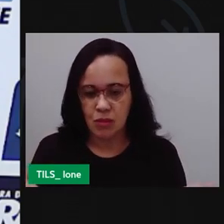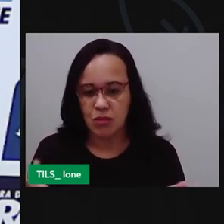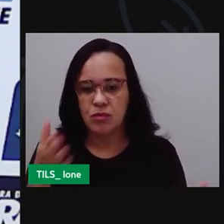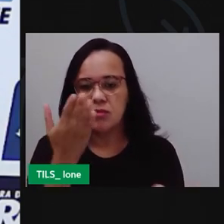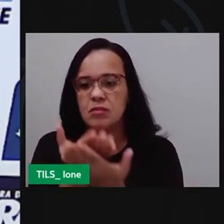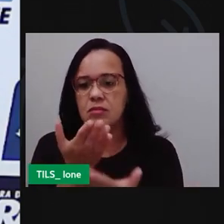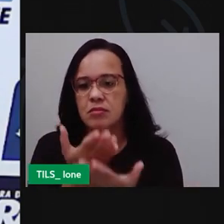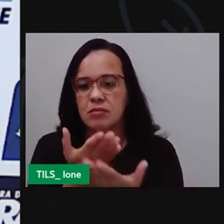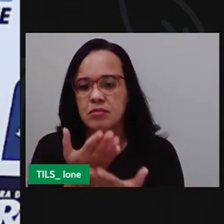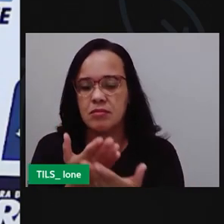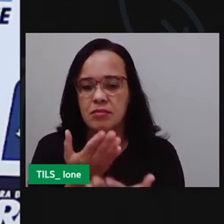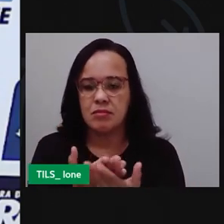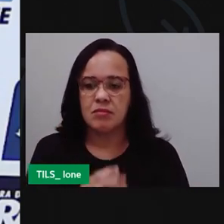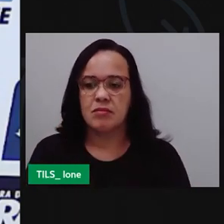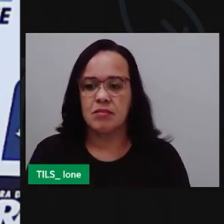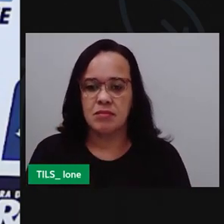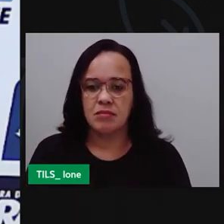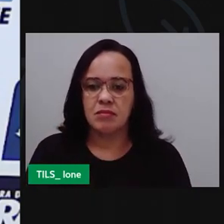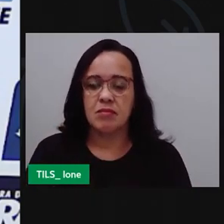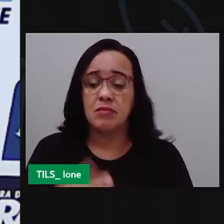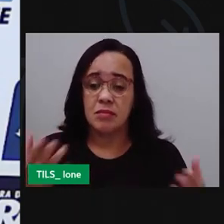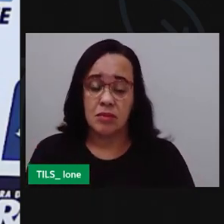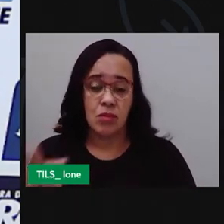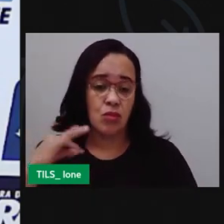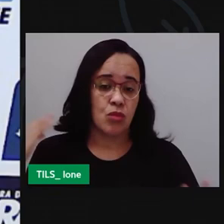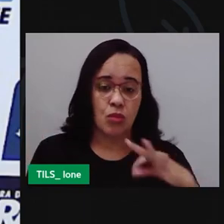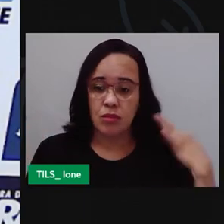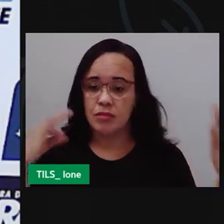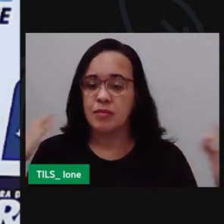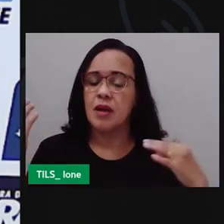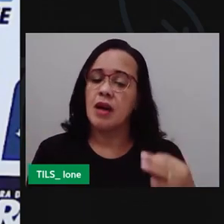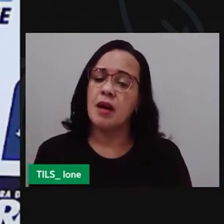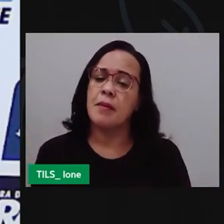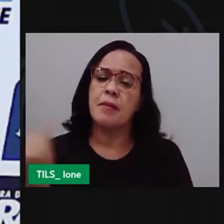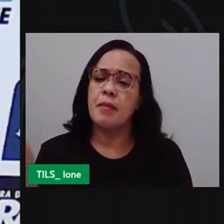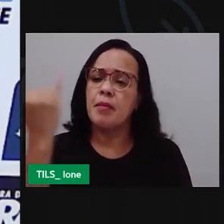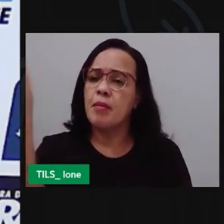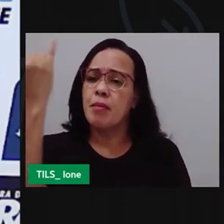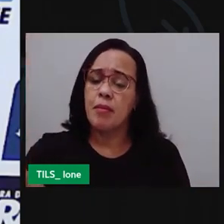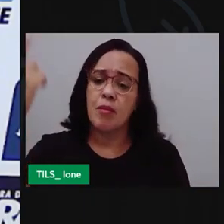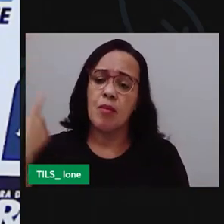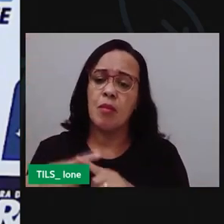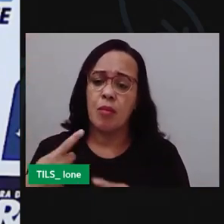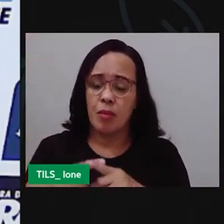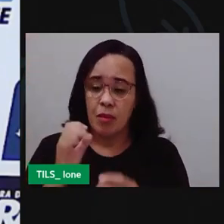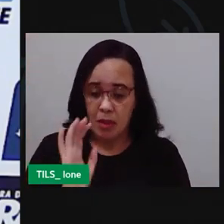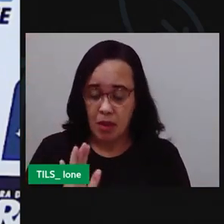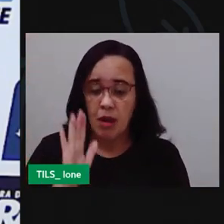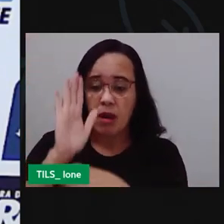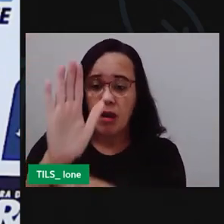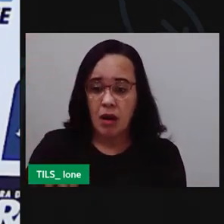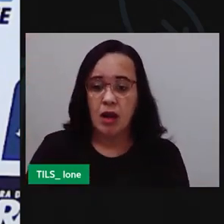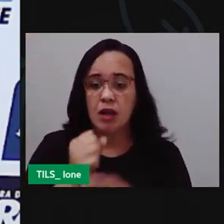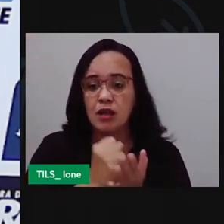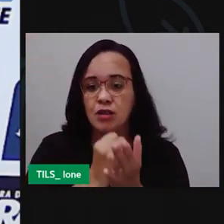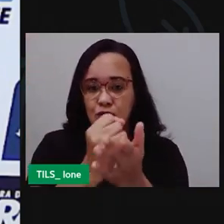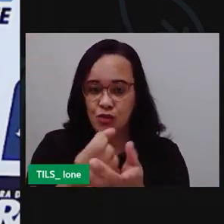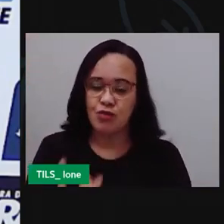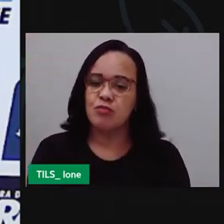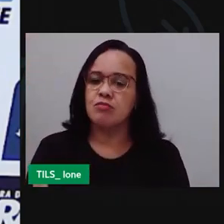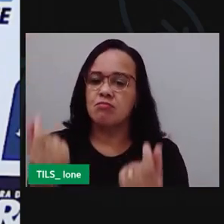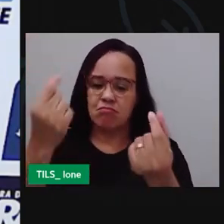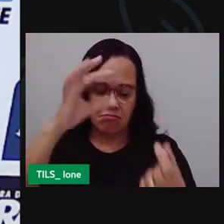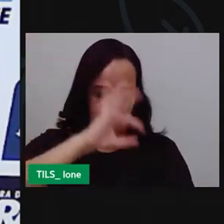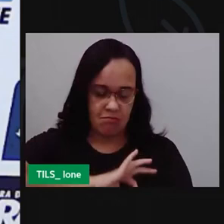o turismo ele é muito importante para movimentar a economia do município gerando renda para diferentes